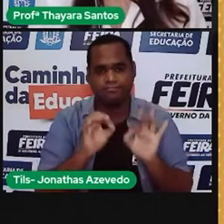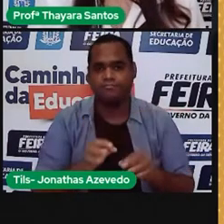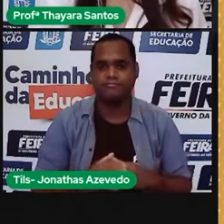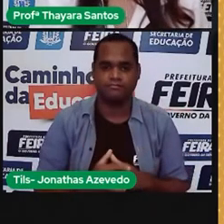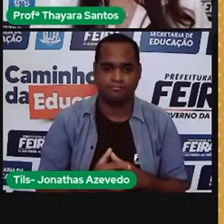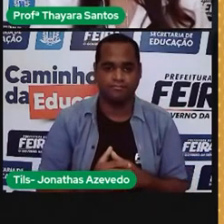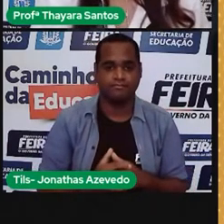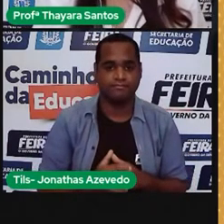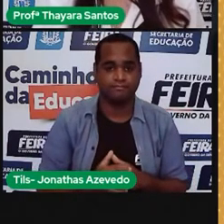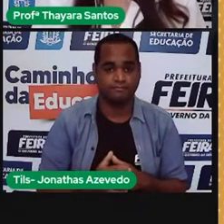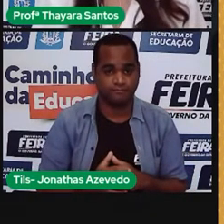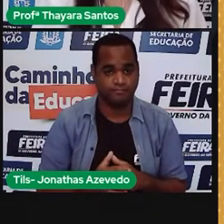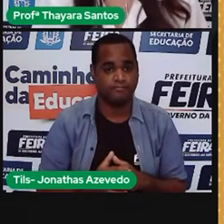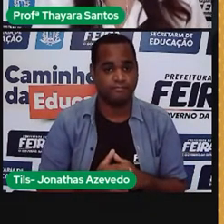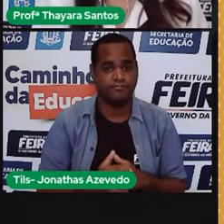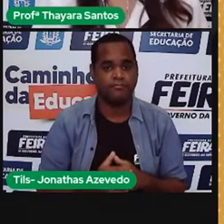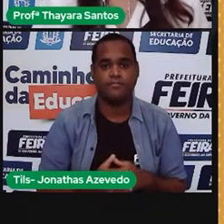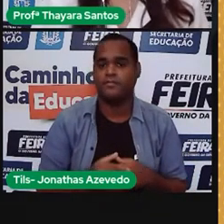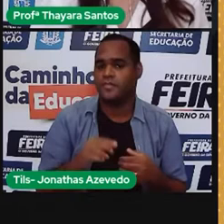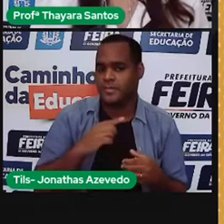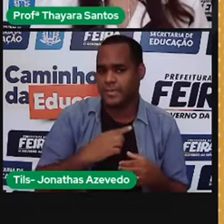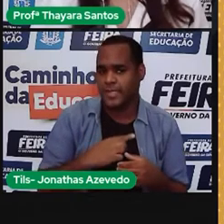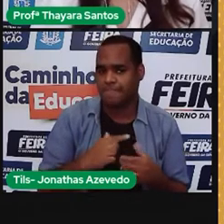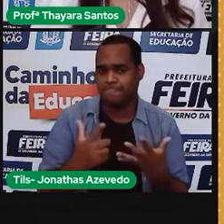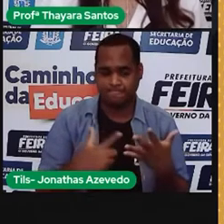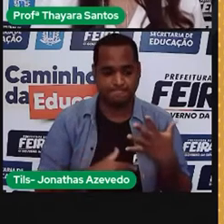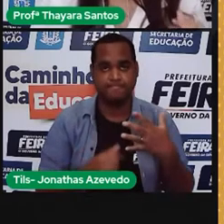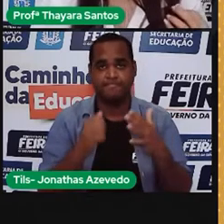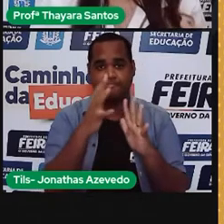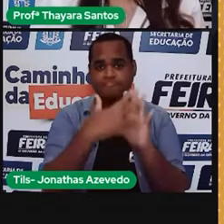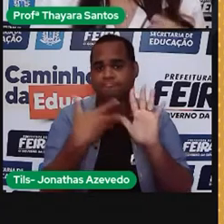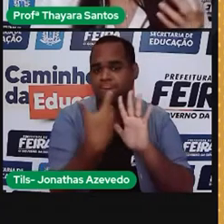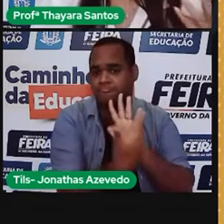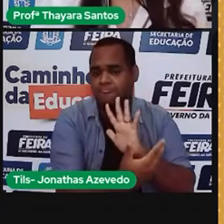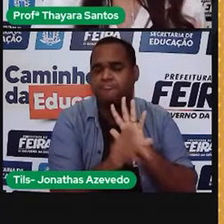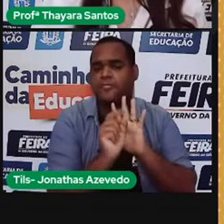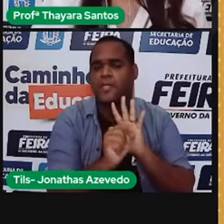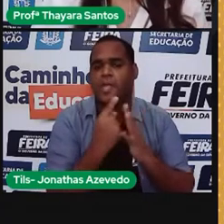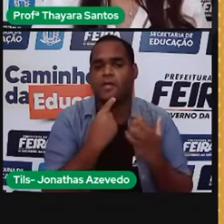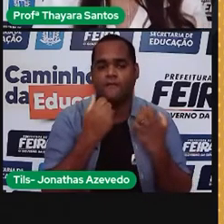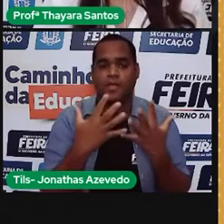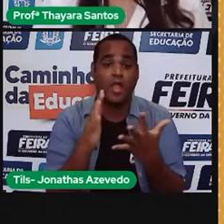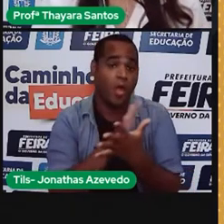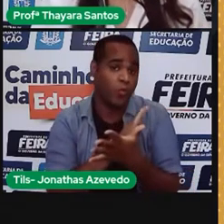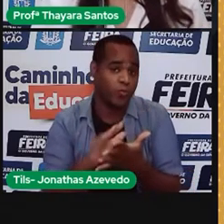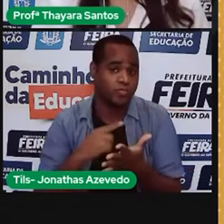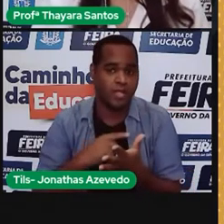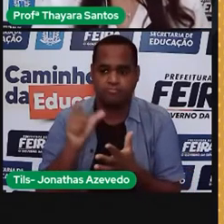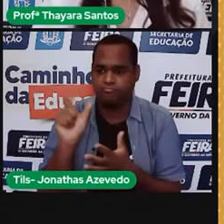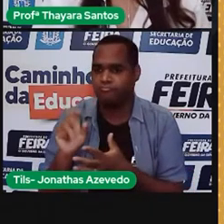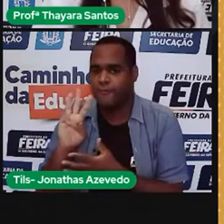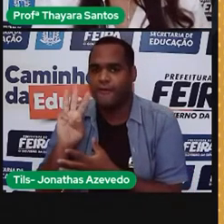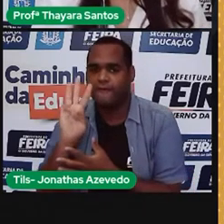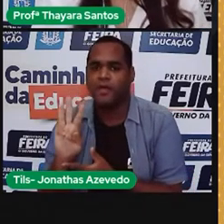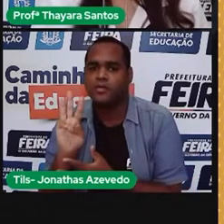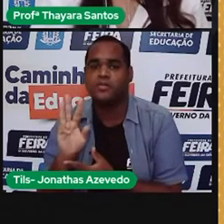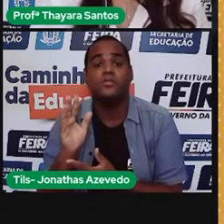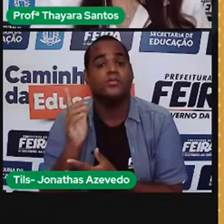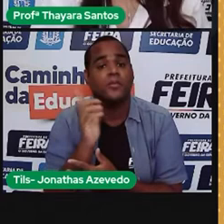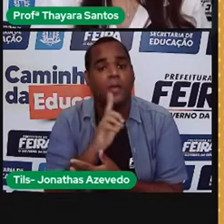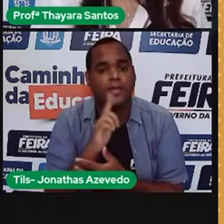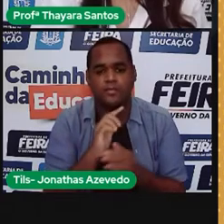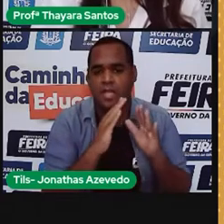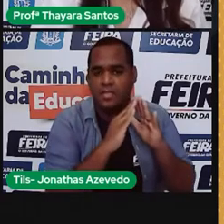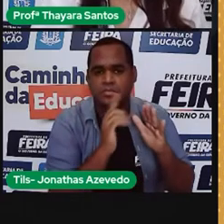para o exemplo, eu trouxe para vocês essa tabela aqui que ilustra a potência de alguns dos eletrodomésticos que a gente utiliza em casa.